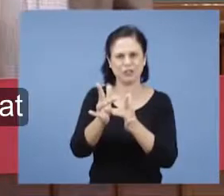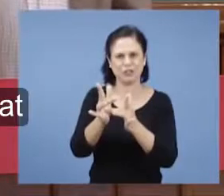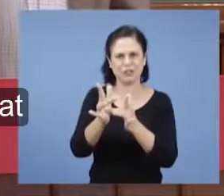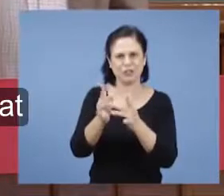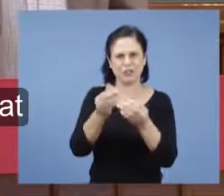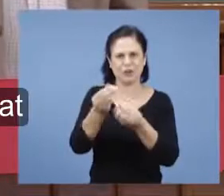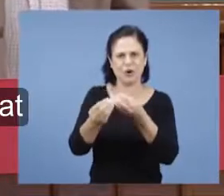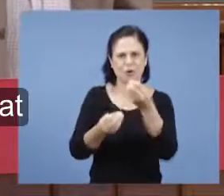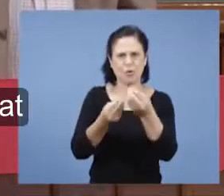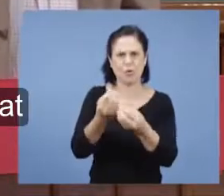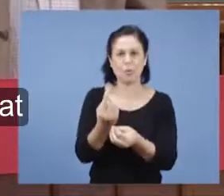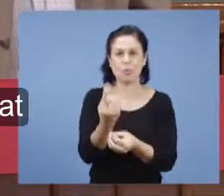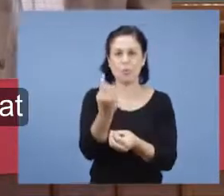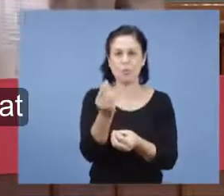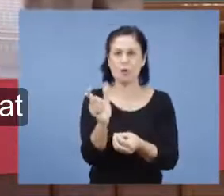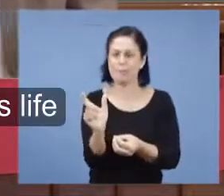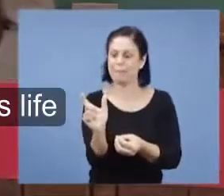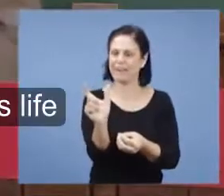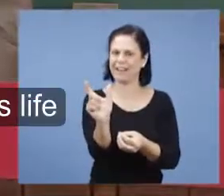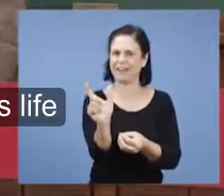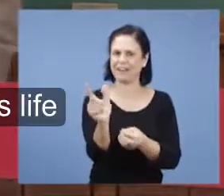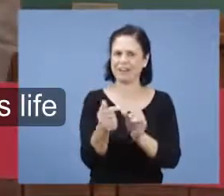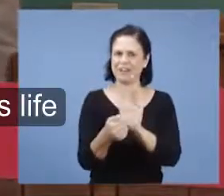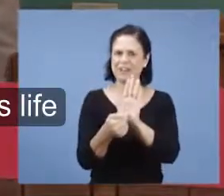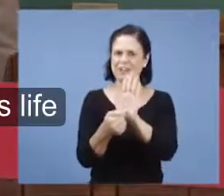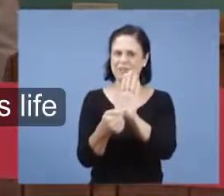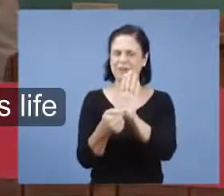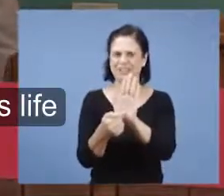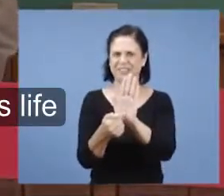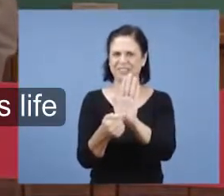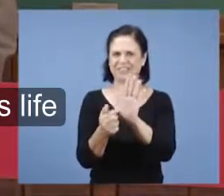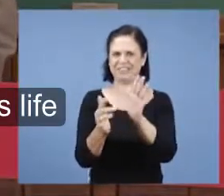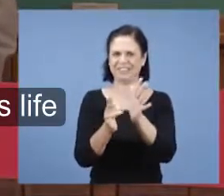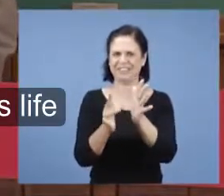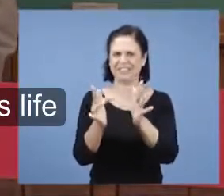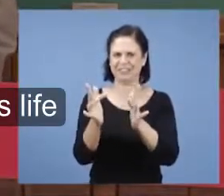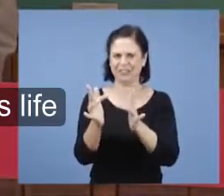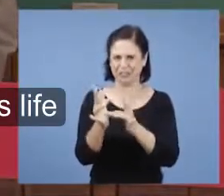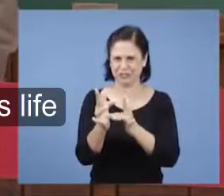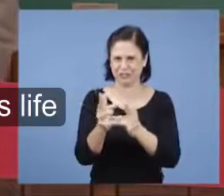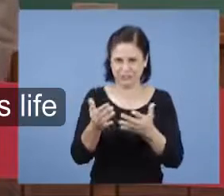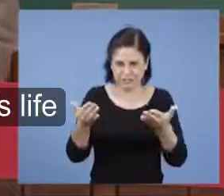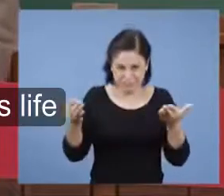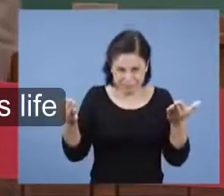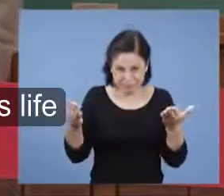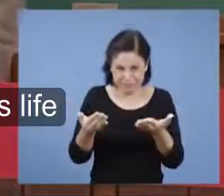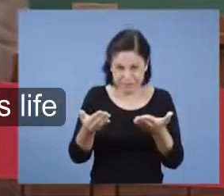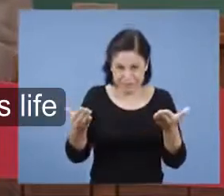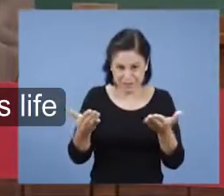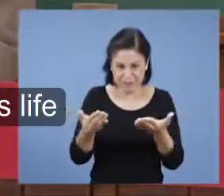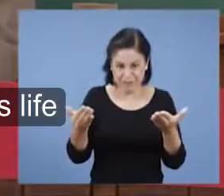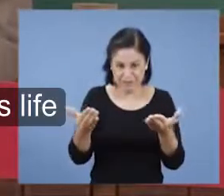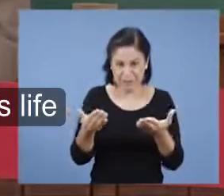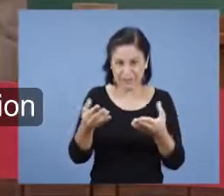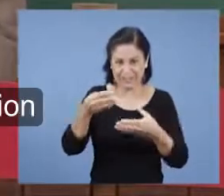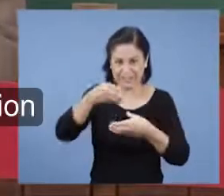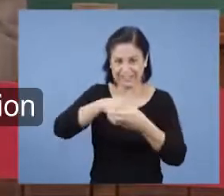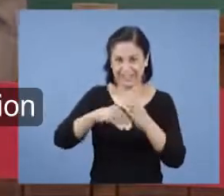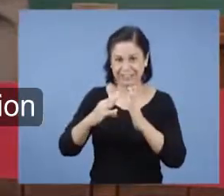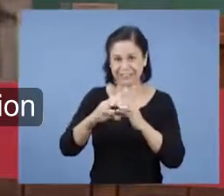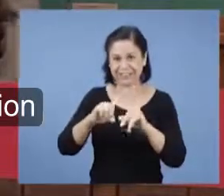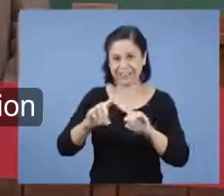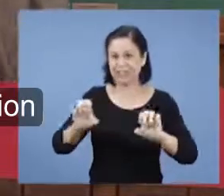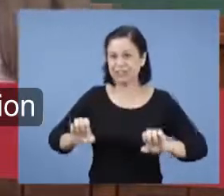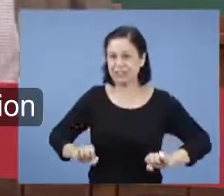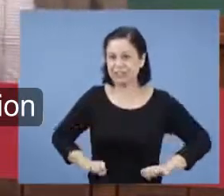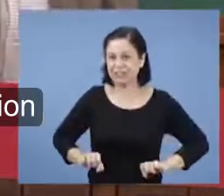com uma palavra. Há uma palavra que define Jesus agora, definido na vida da igreja. Tem uma